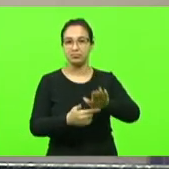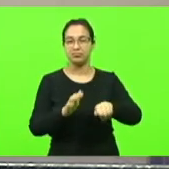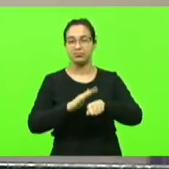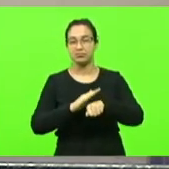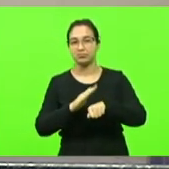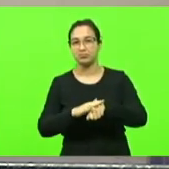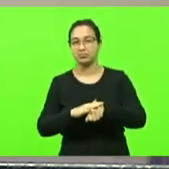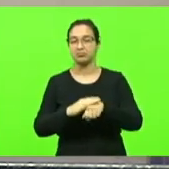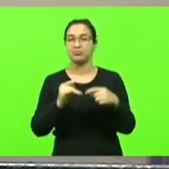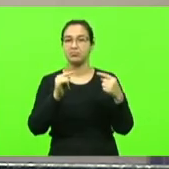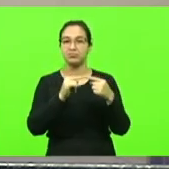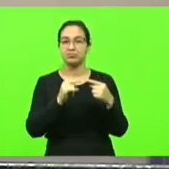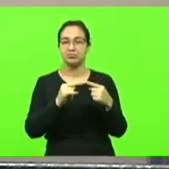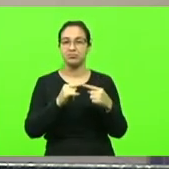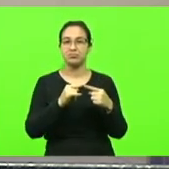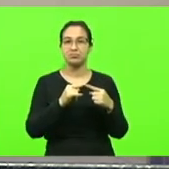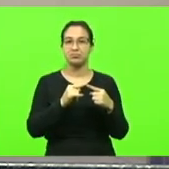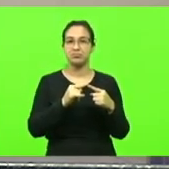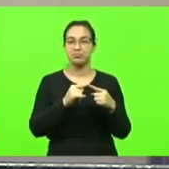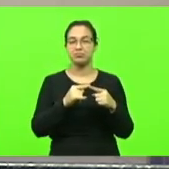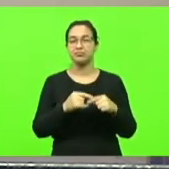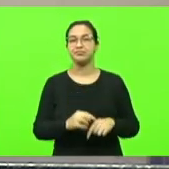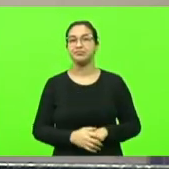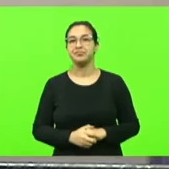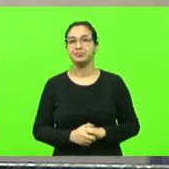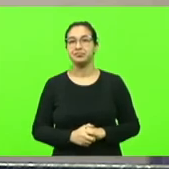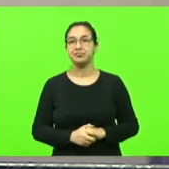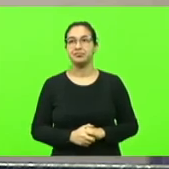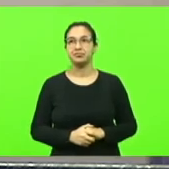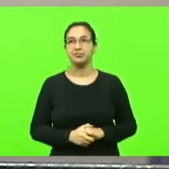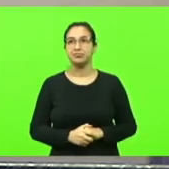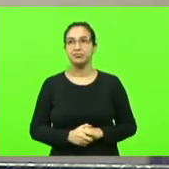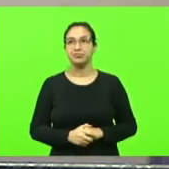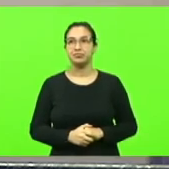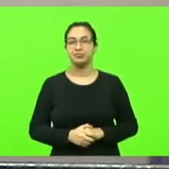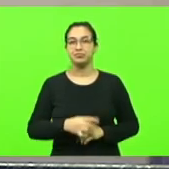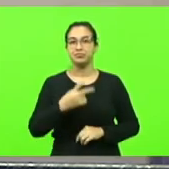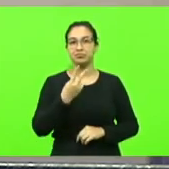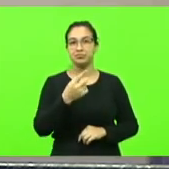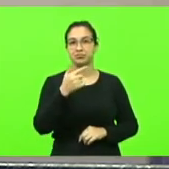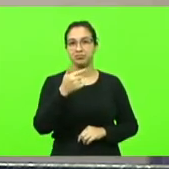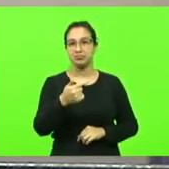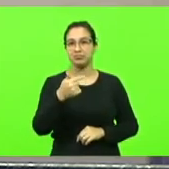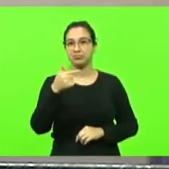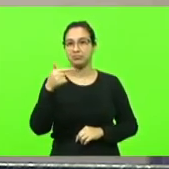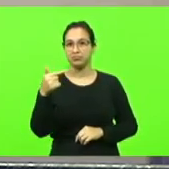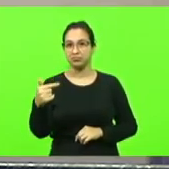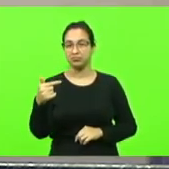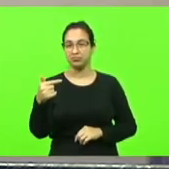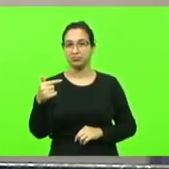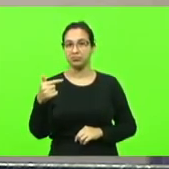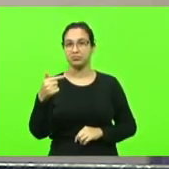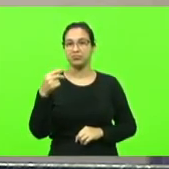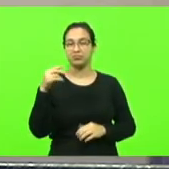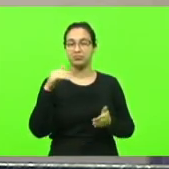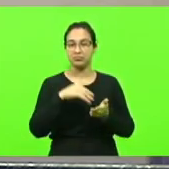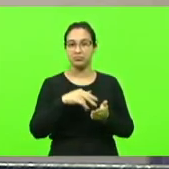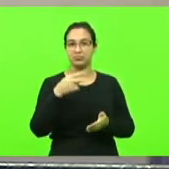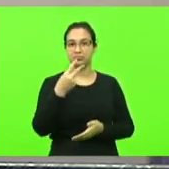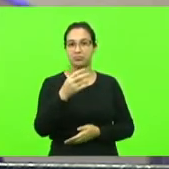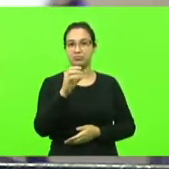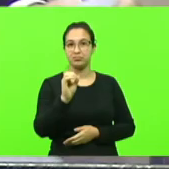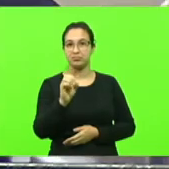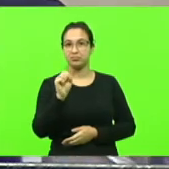determina o regimento interno as seguintes indicações indicação 2077 a 2088